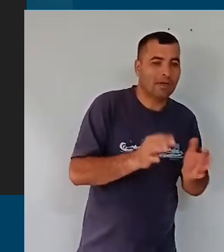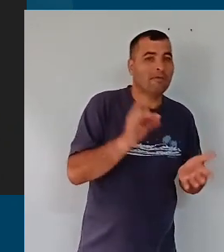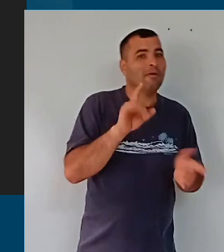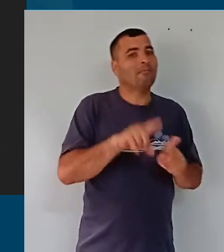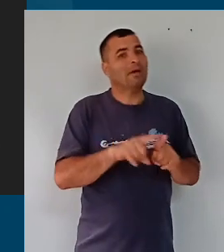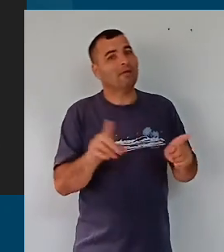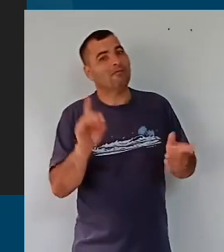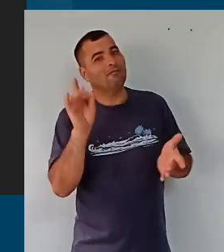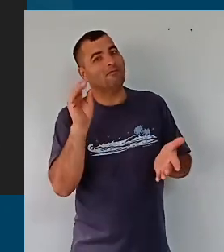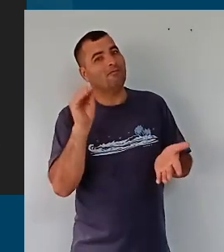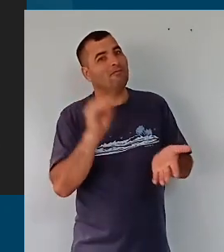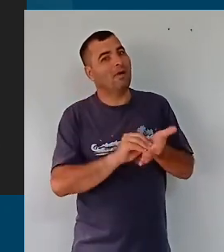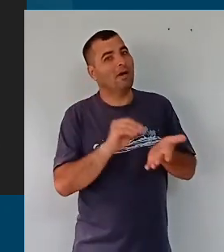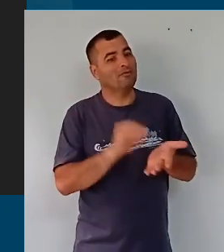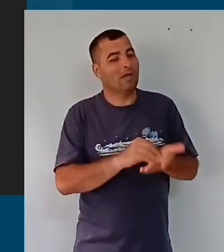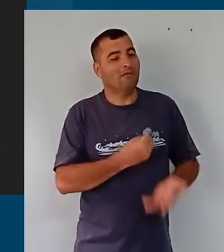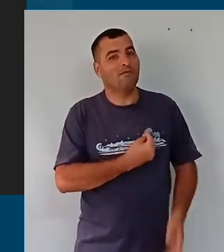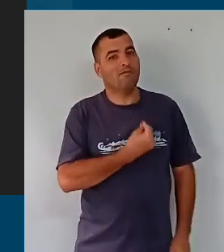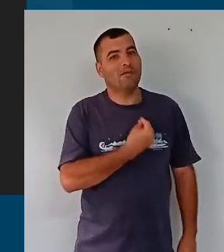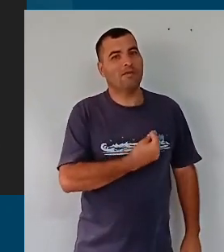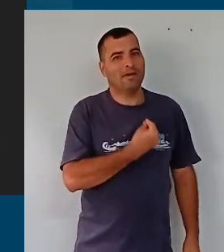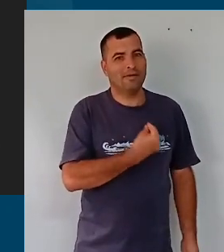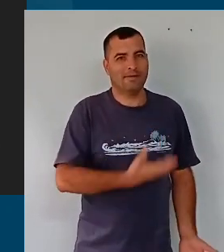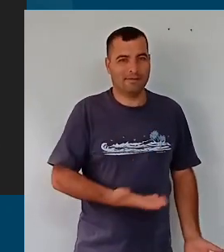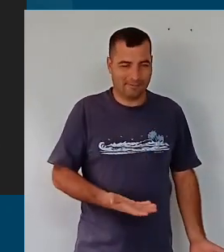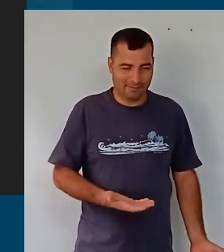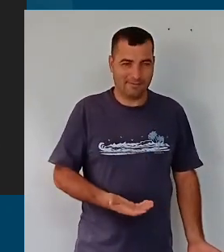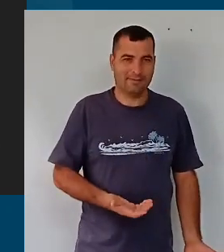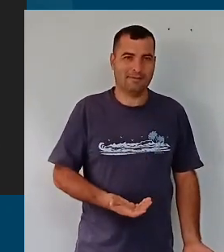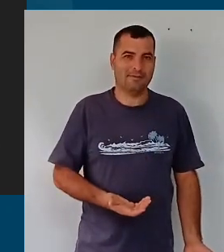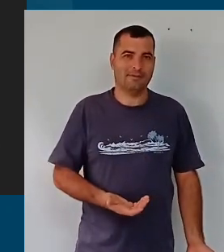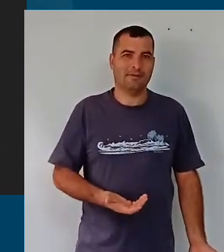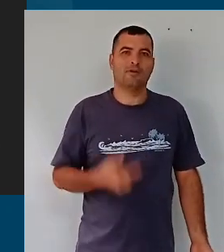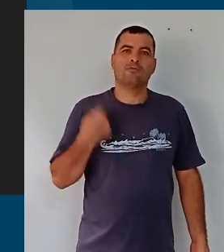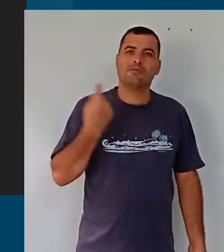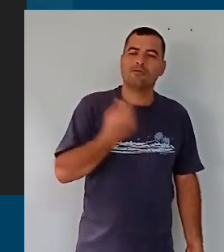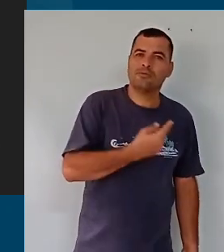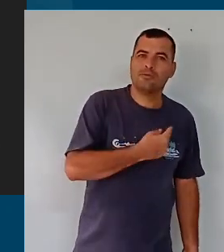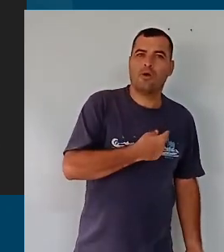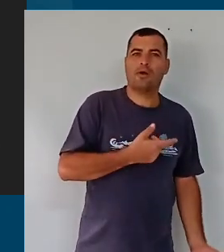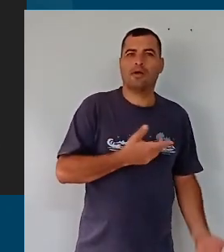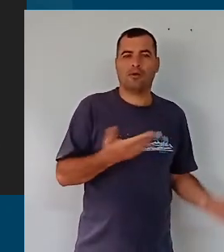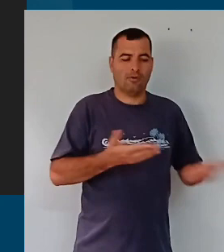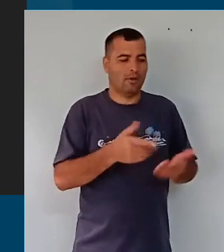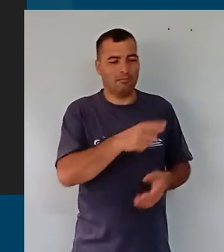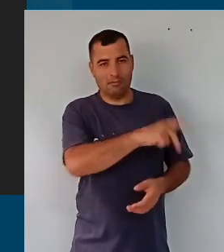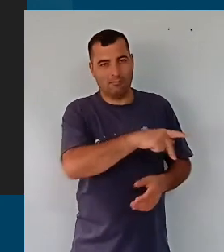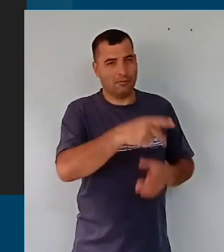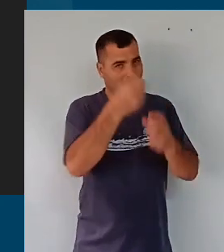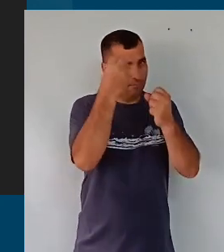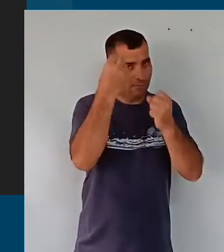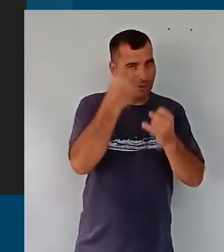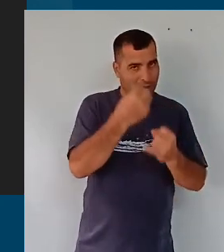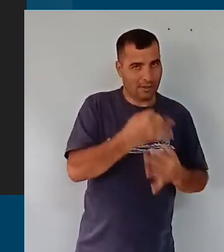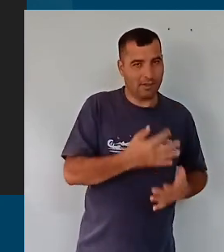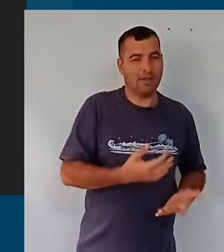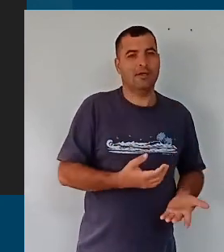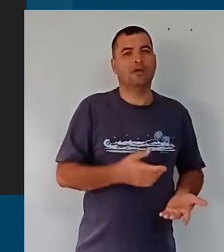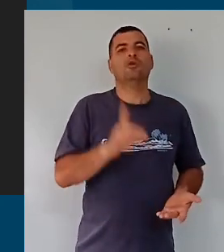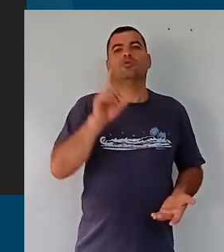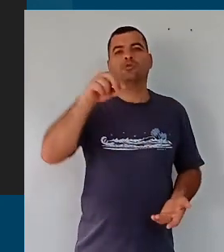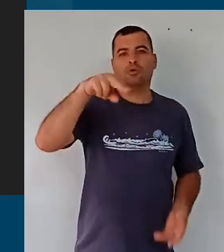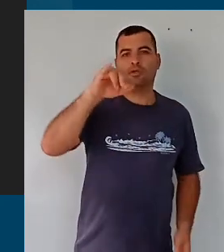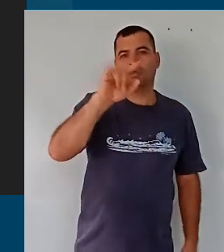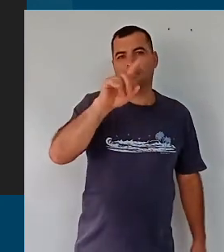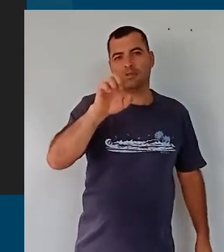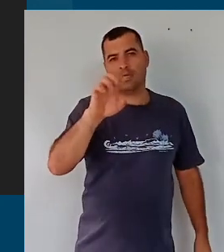é que nós começamos a viver, hoje, então, essa fase agora, que o professor vai aqui expor a vocês, do Enzete vai